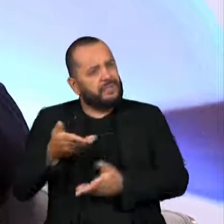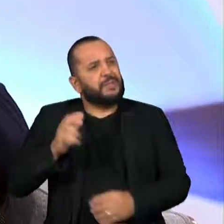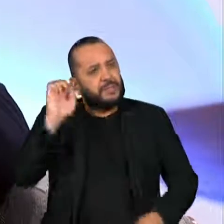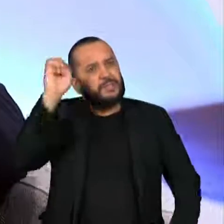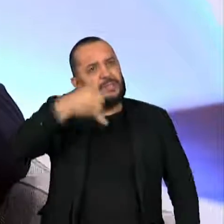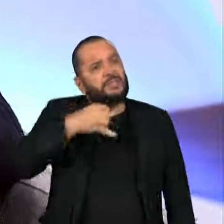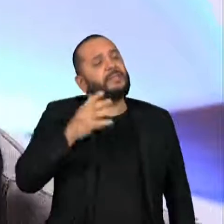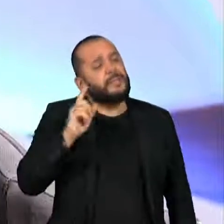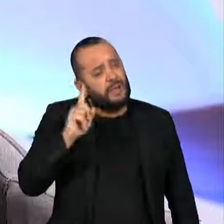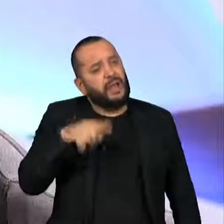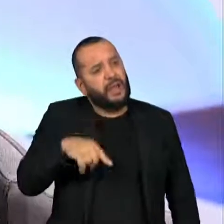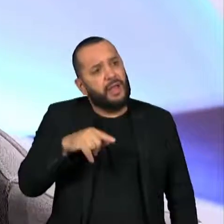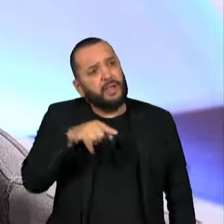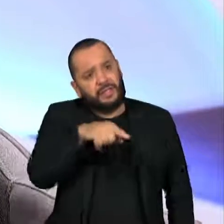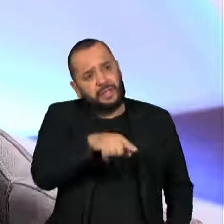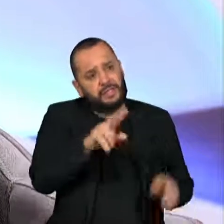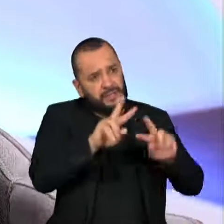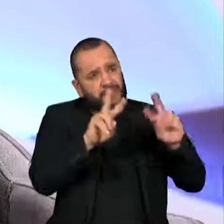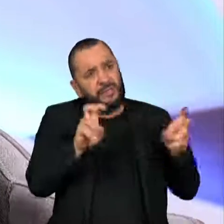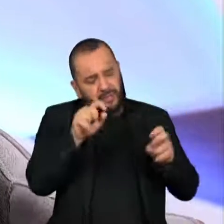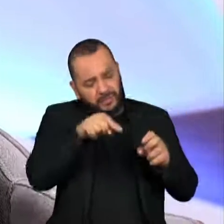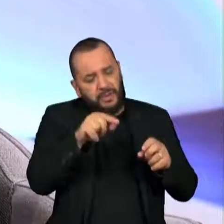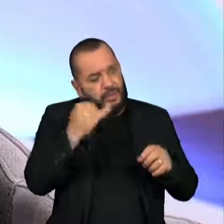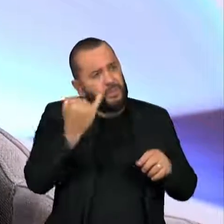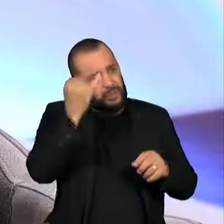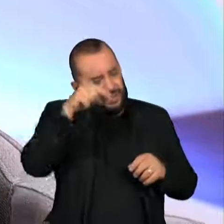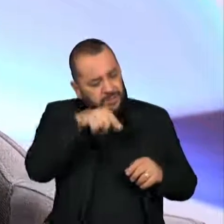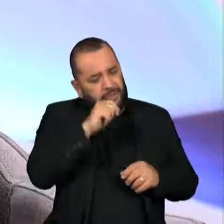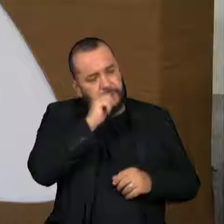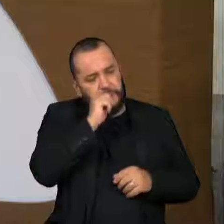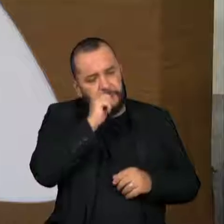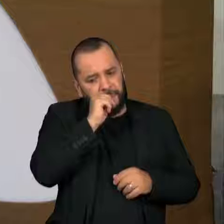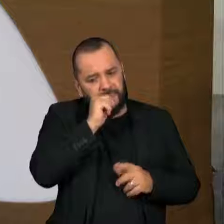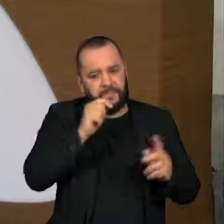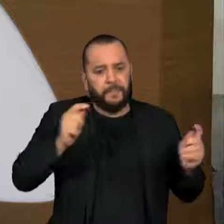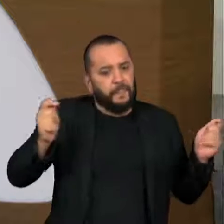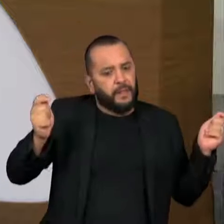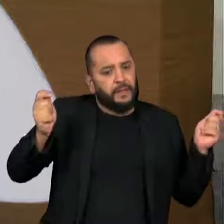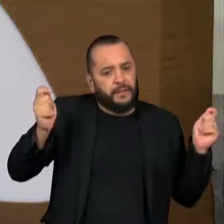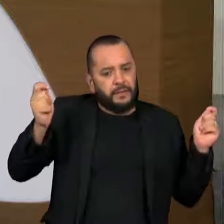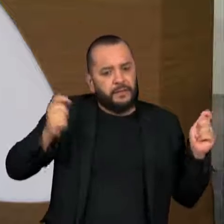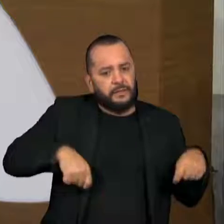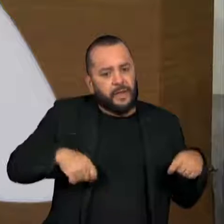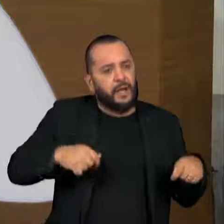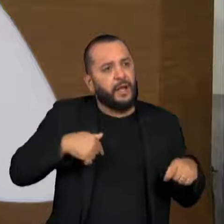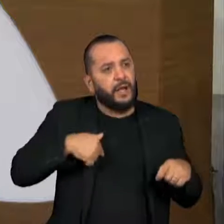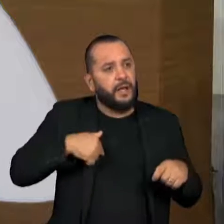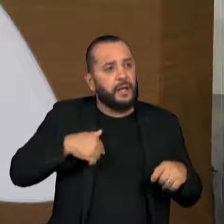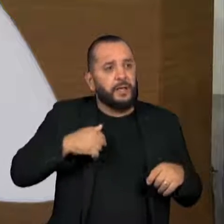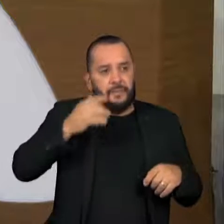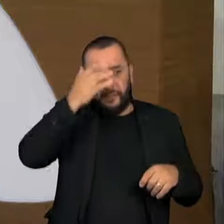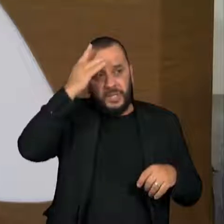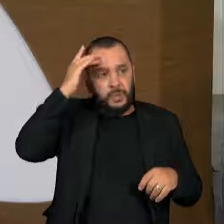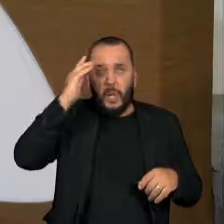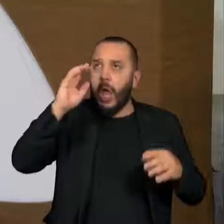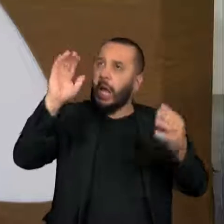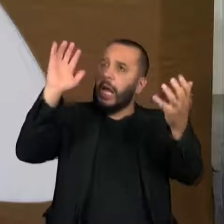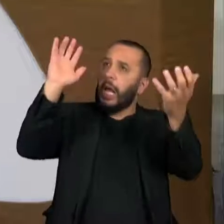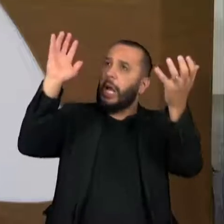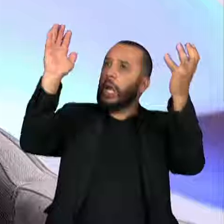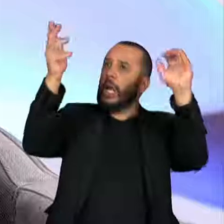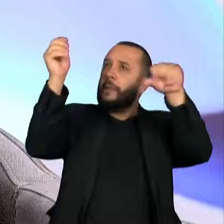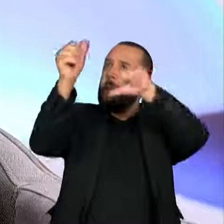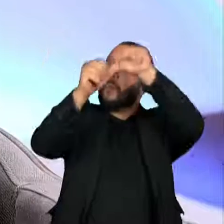essa é uma questão. É possível você fazer com que o negacionismo climático